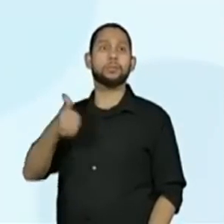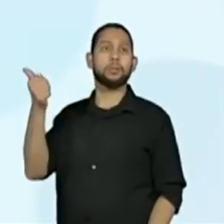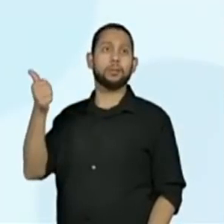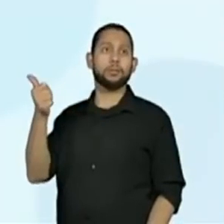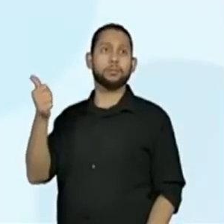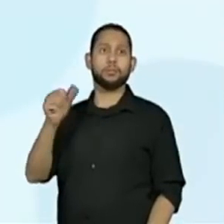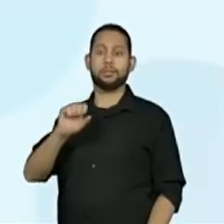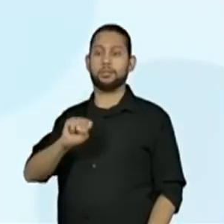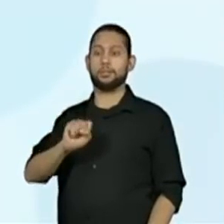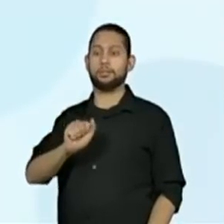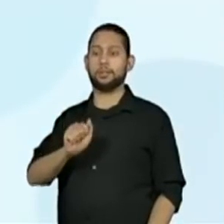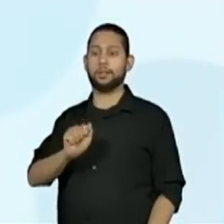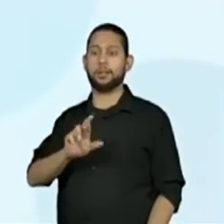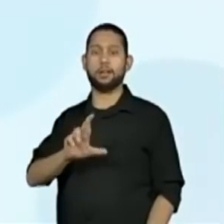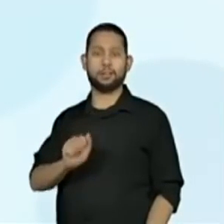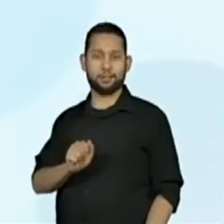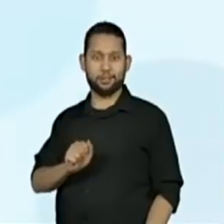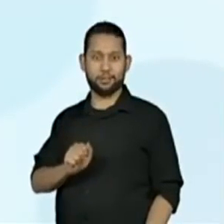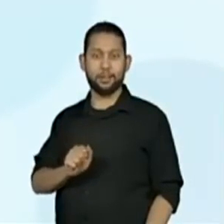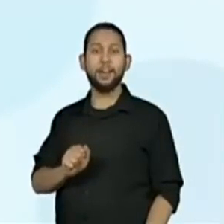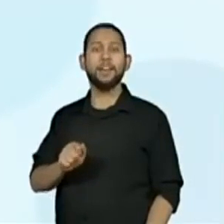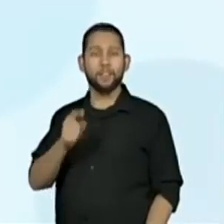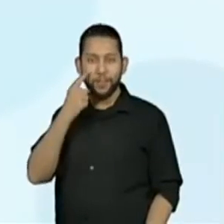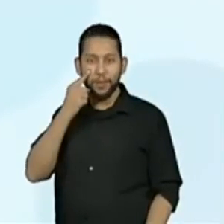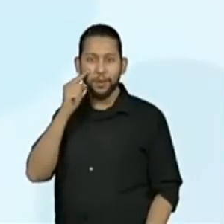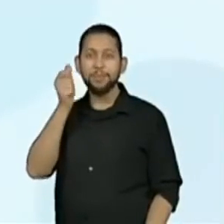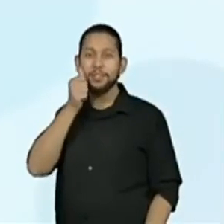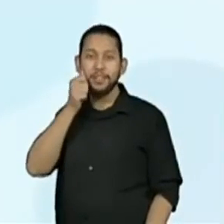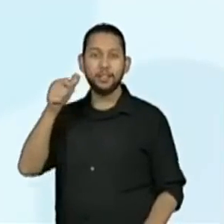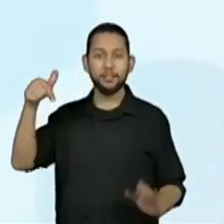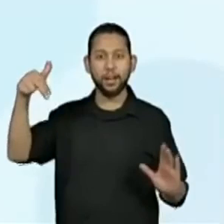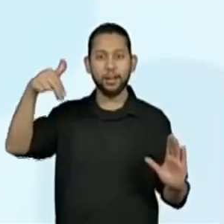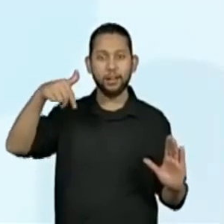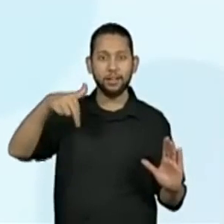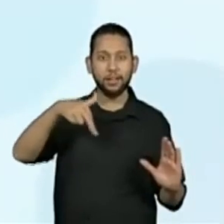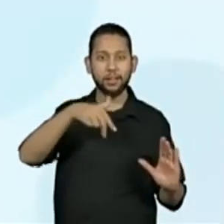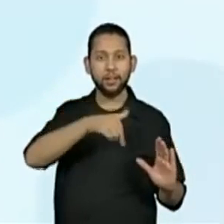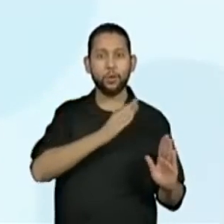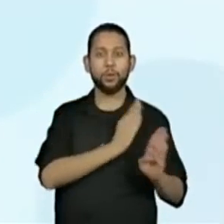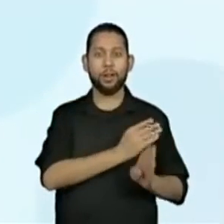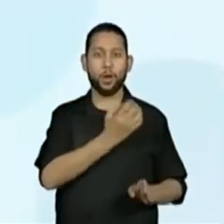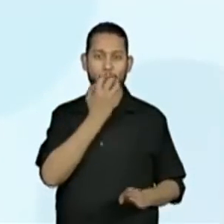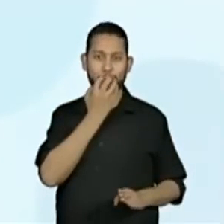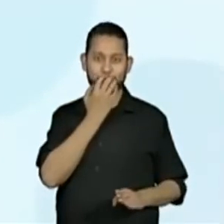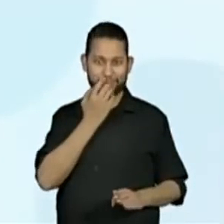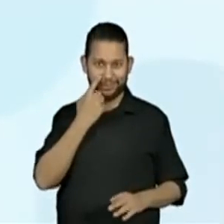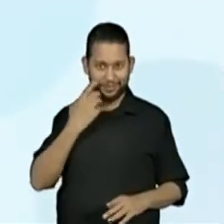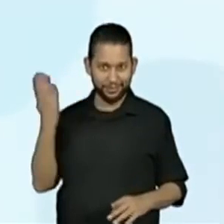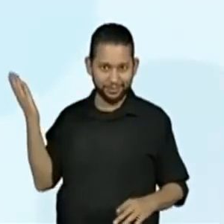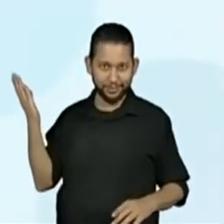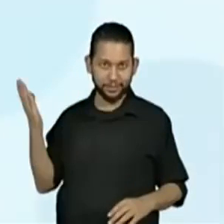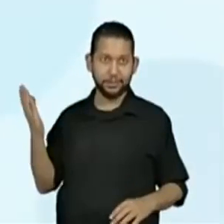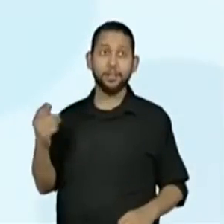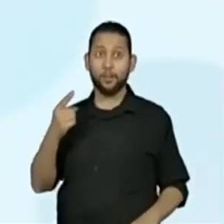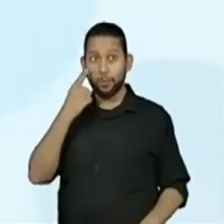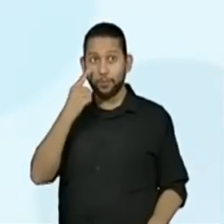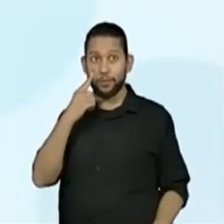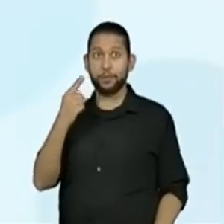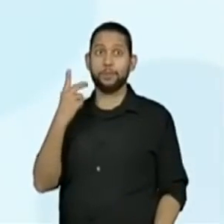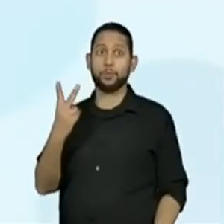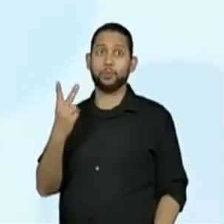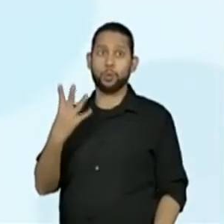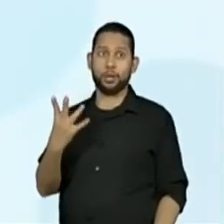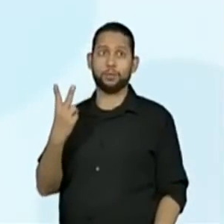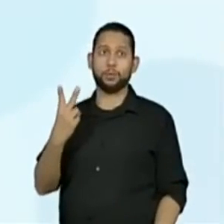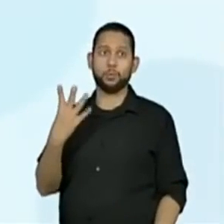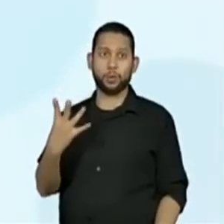Sara. Ajude Sara a encontrar seu cãozinho. Vamos ajudar a Sara então a encontrar o seu cãozinho. A partir dos resultados que nós temos aqui. E a